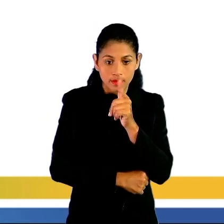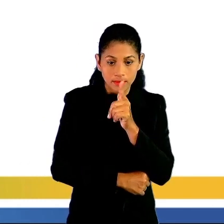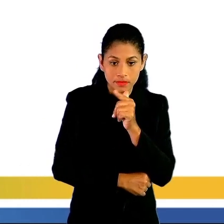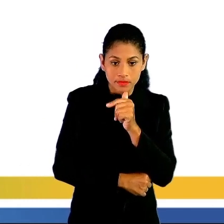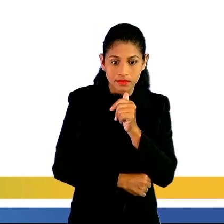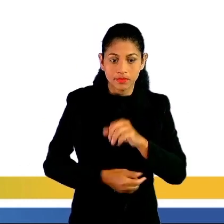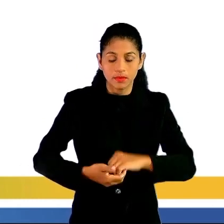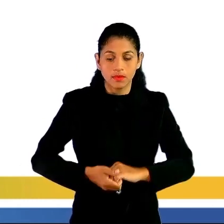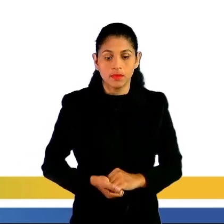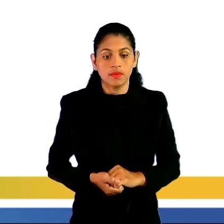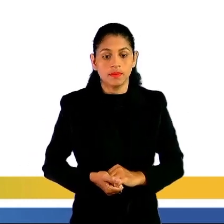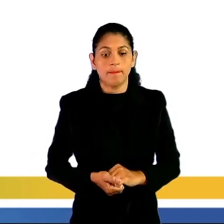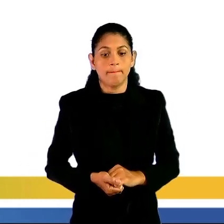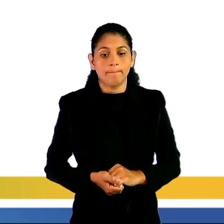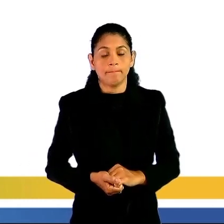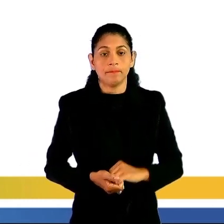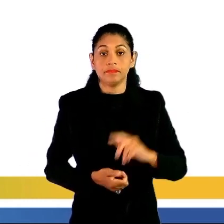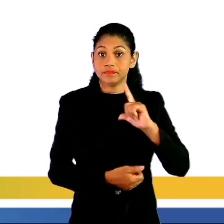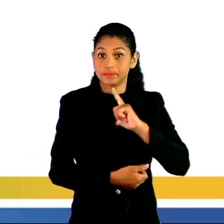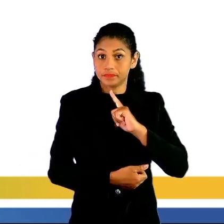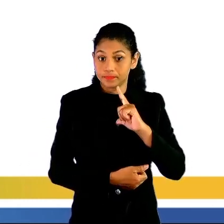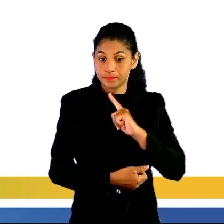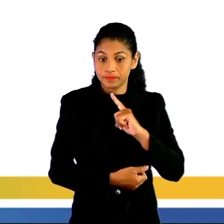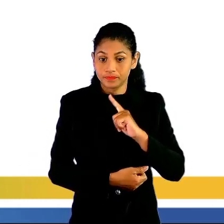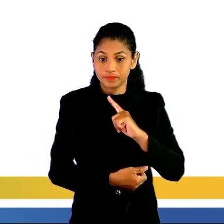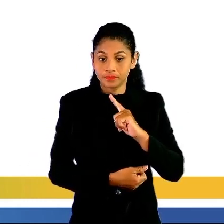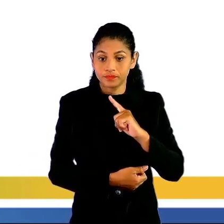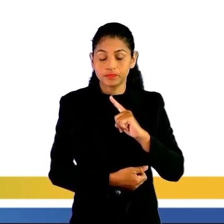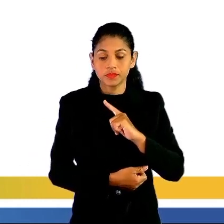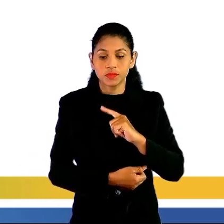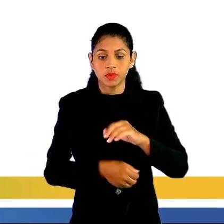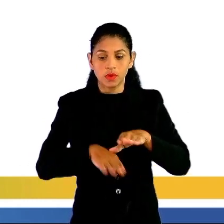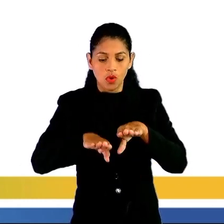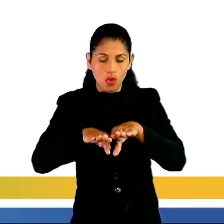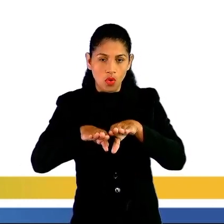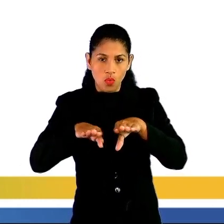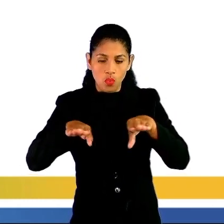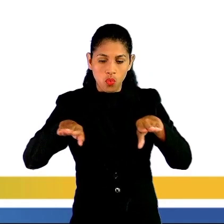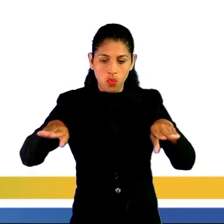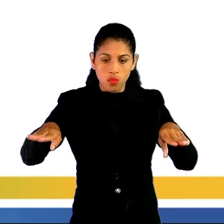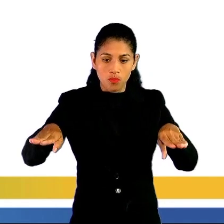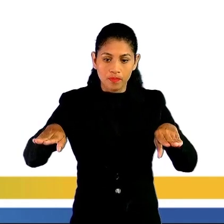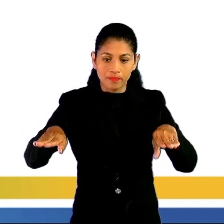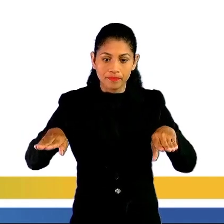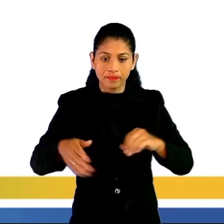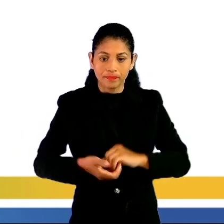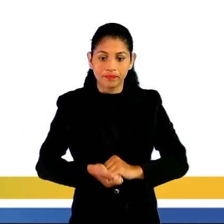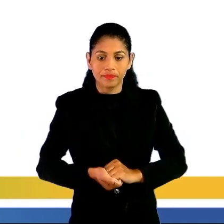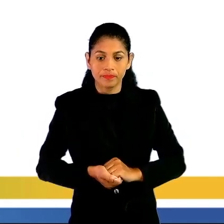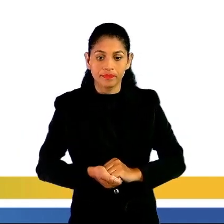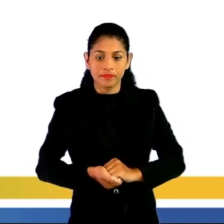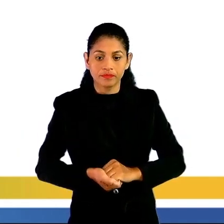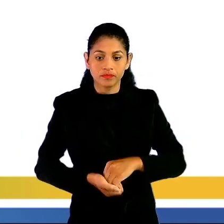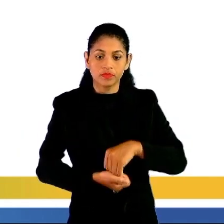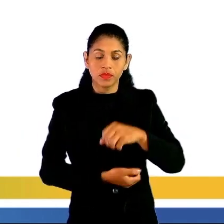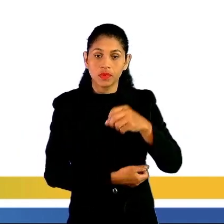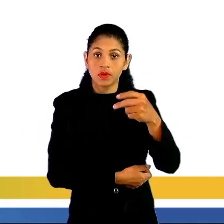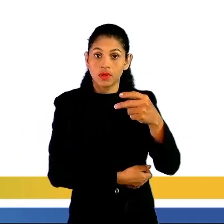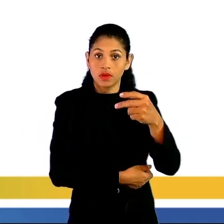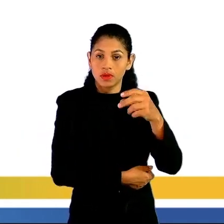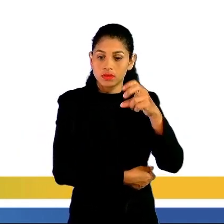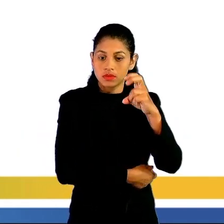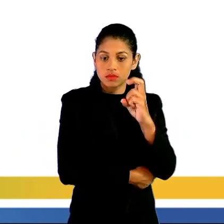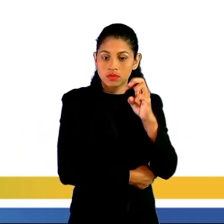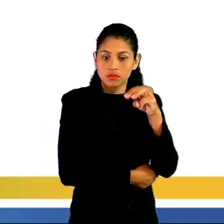Vamos lá. Nós temos então que a área será 5 metros vezes 9